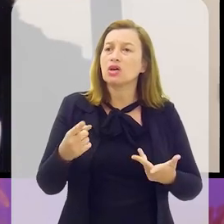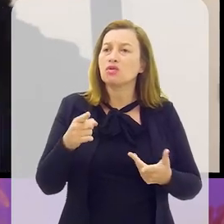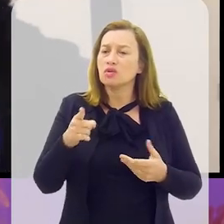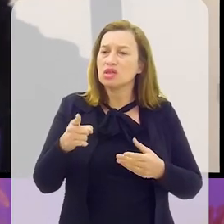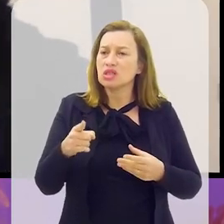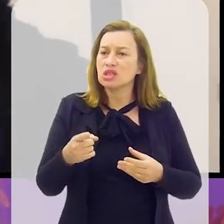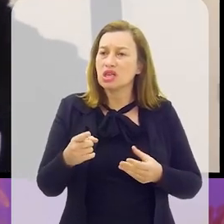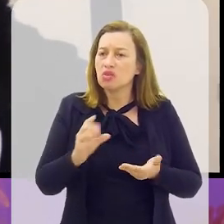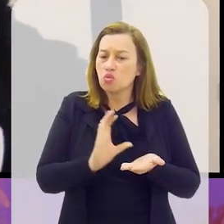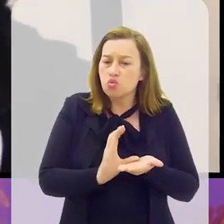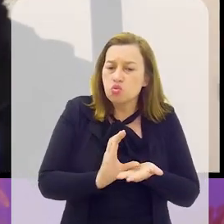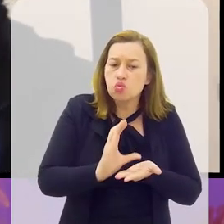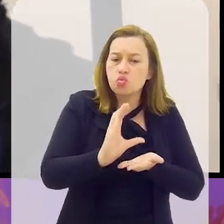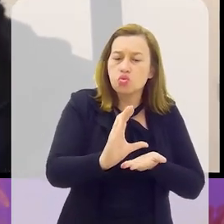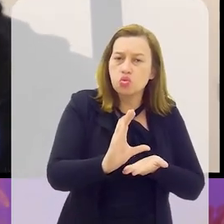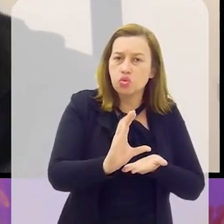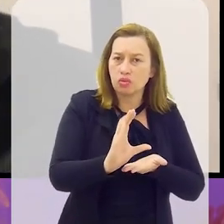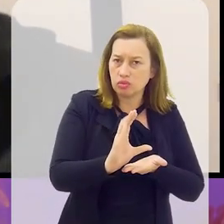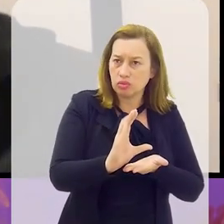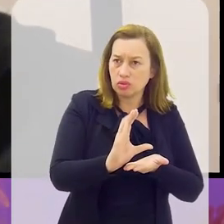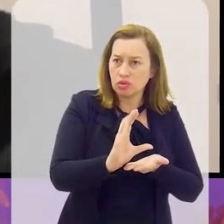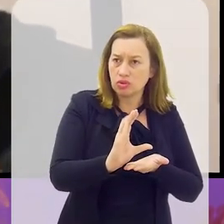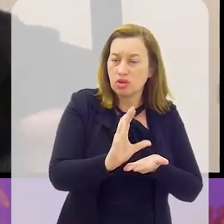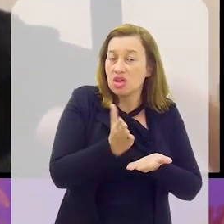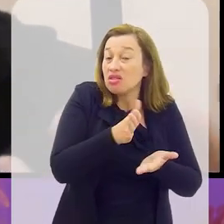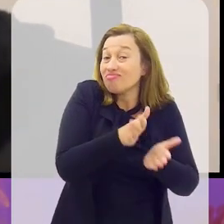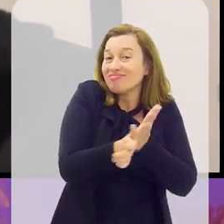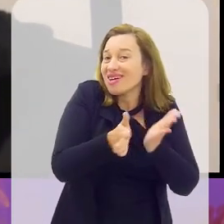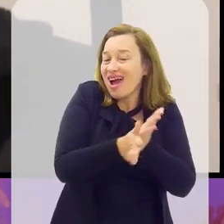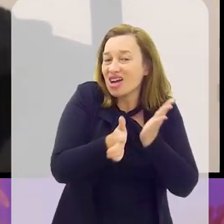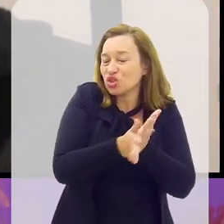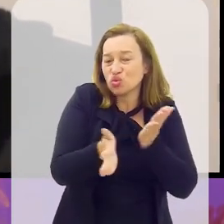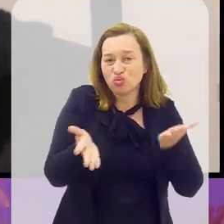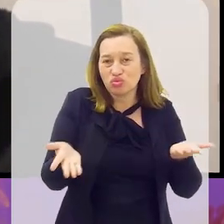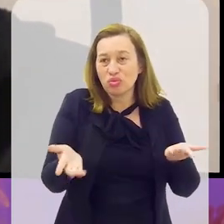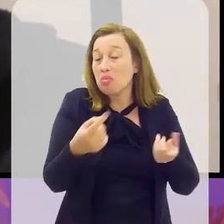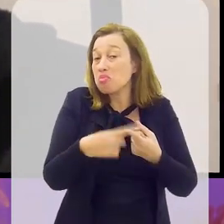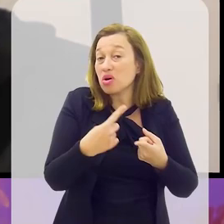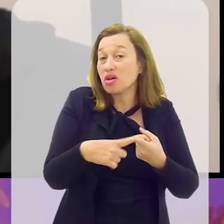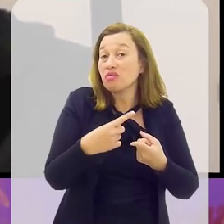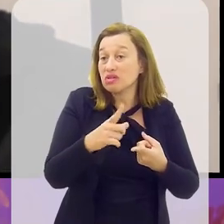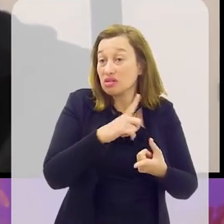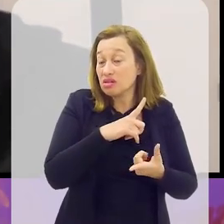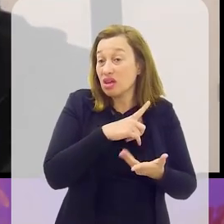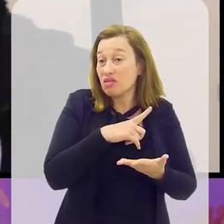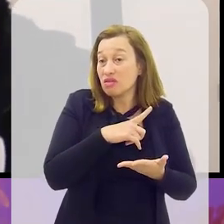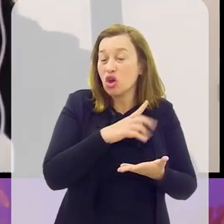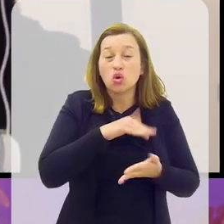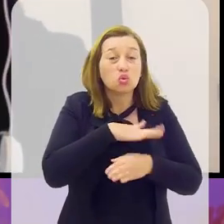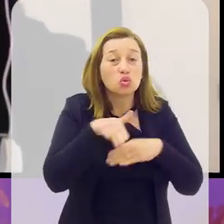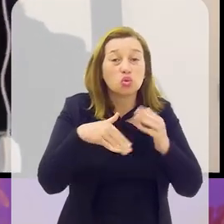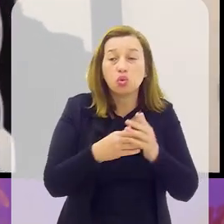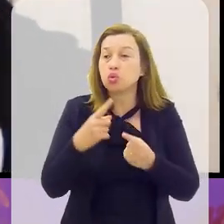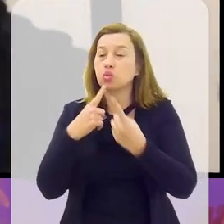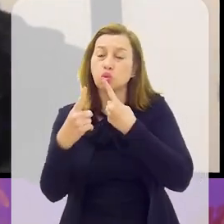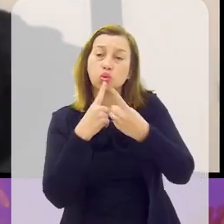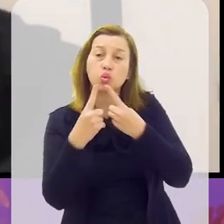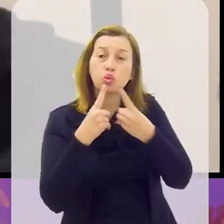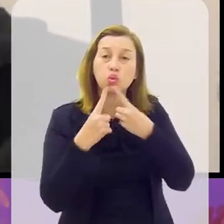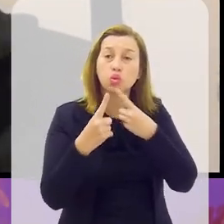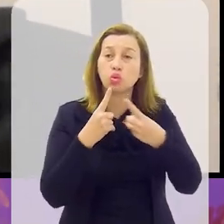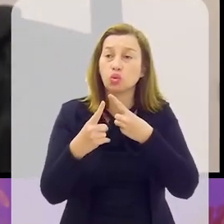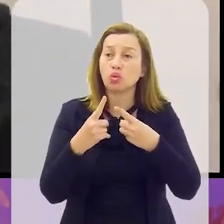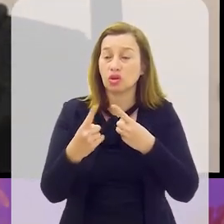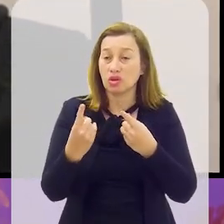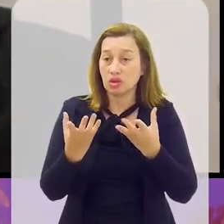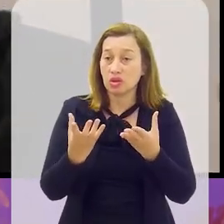Você coloca o dinheiro público, de alguma forma, um grande desperdício de dinheiro público, né? Porque você teve ali todo um debate